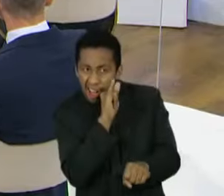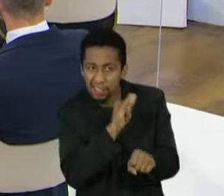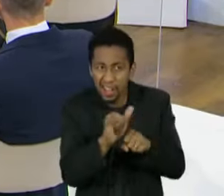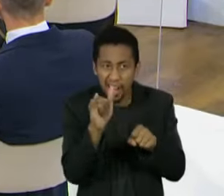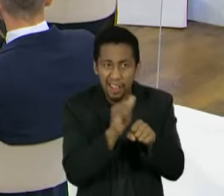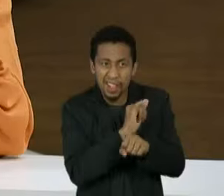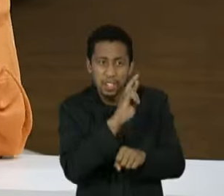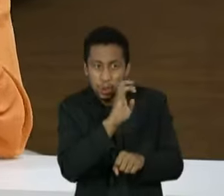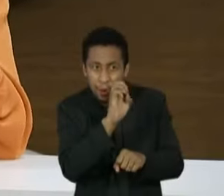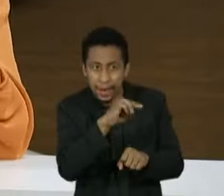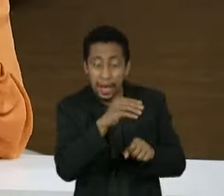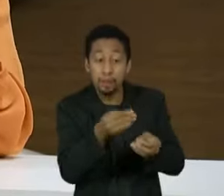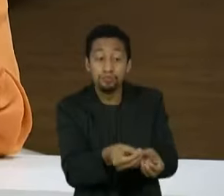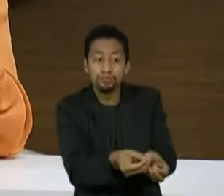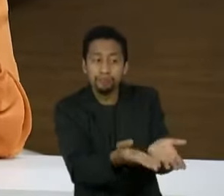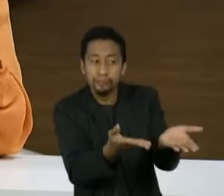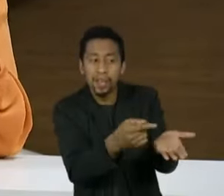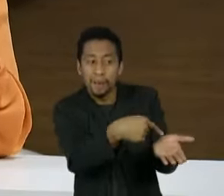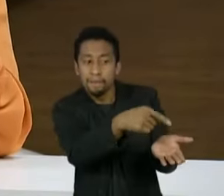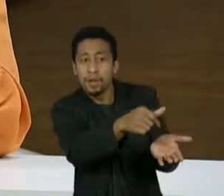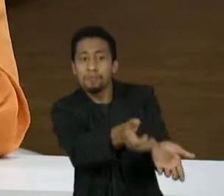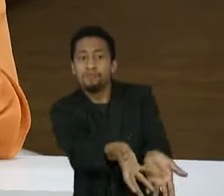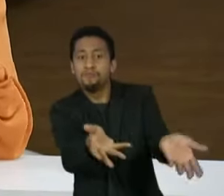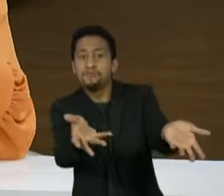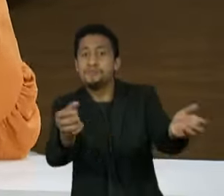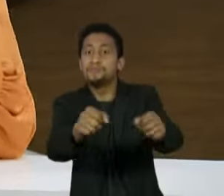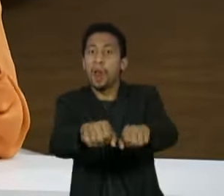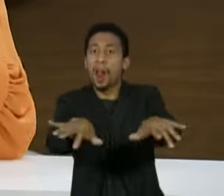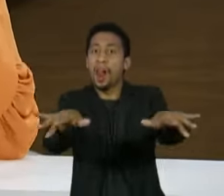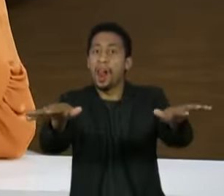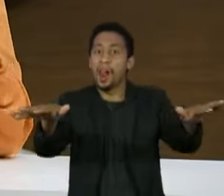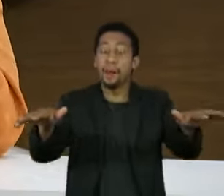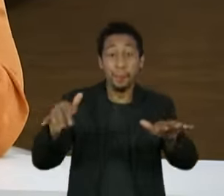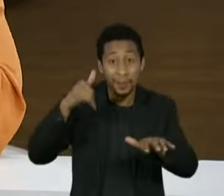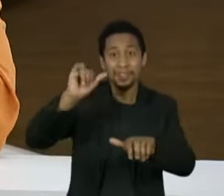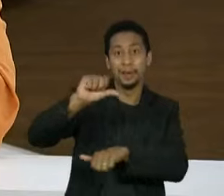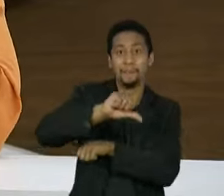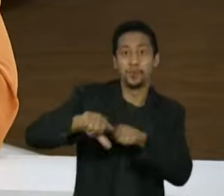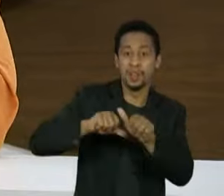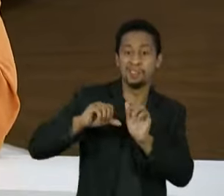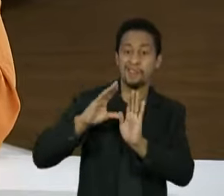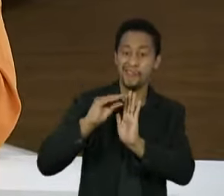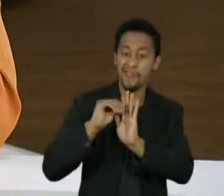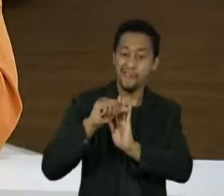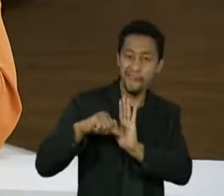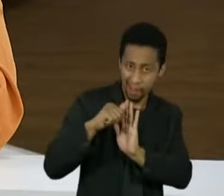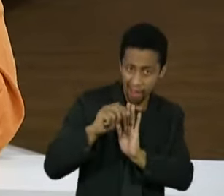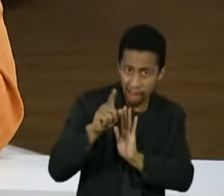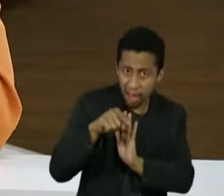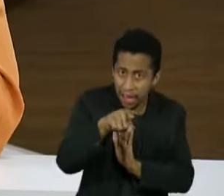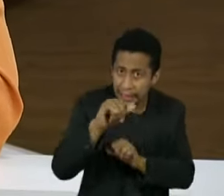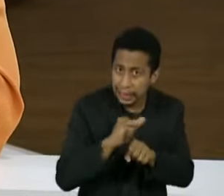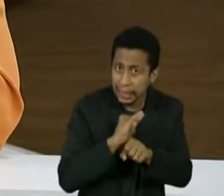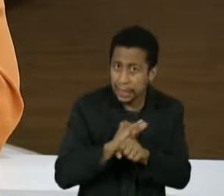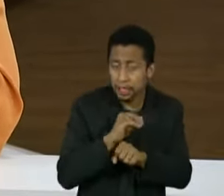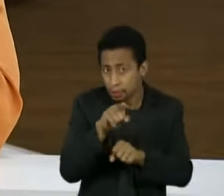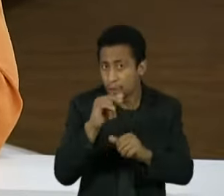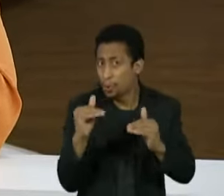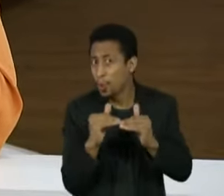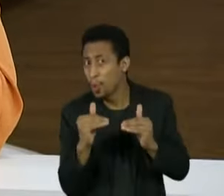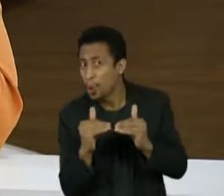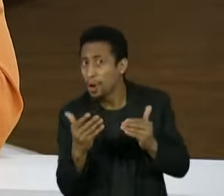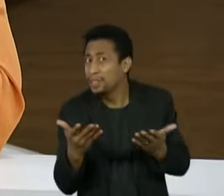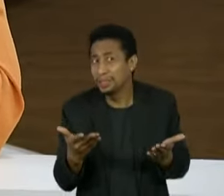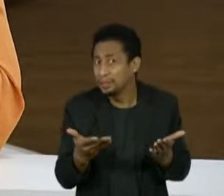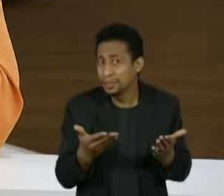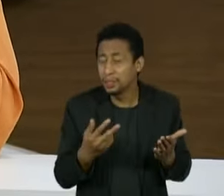relator Renan Calheiros, para evitar esse tipo de mudanças no documento dele que já estava pronto e concorda com isso e